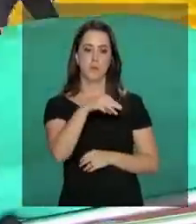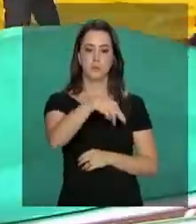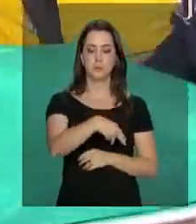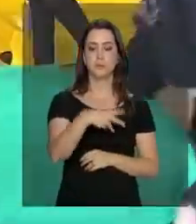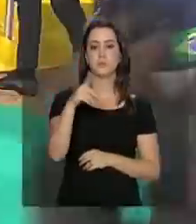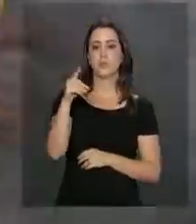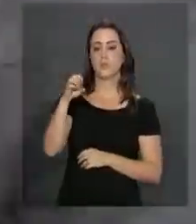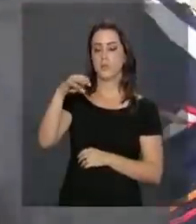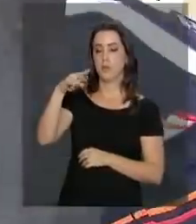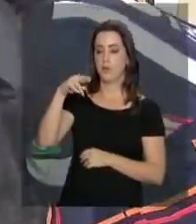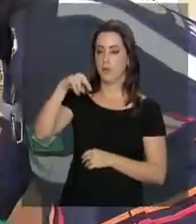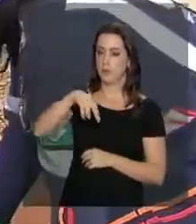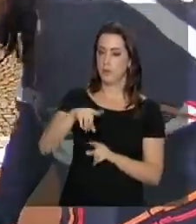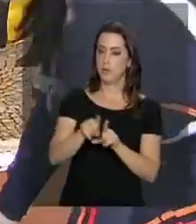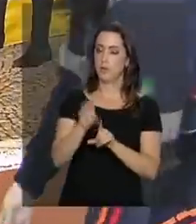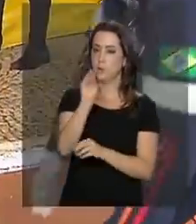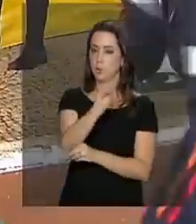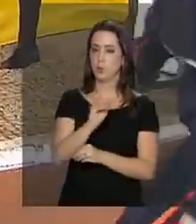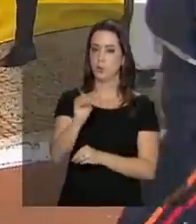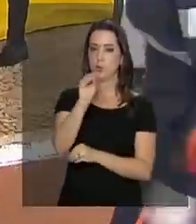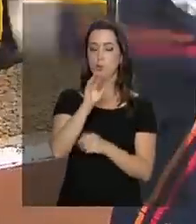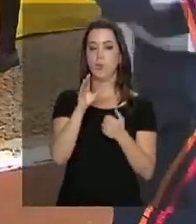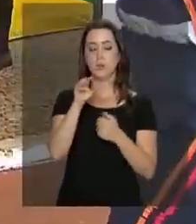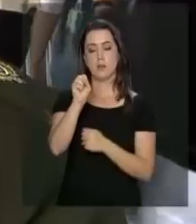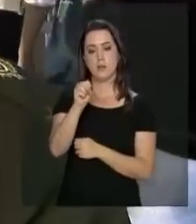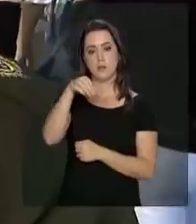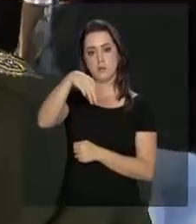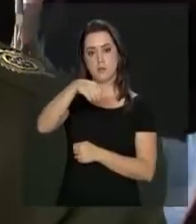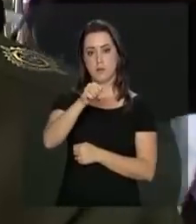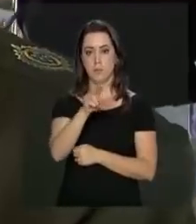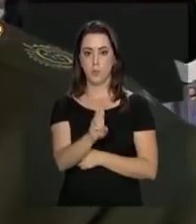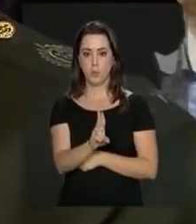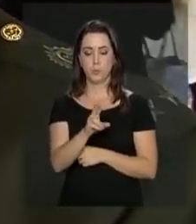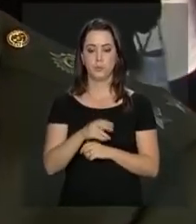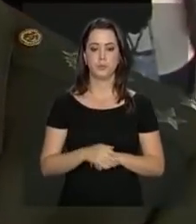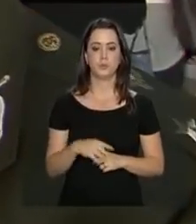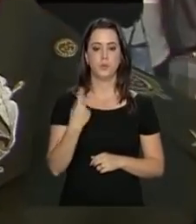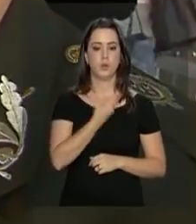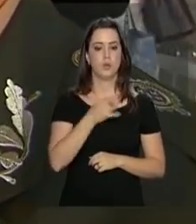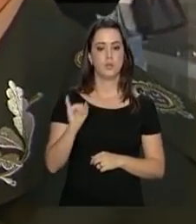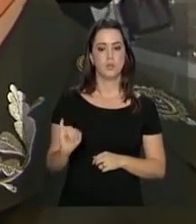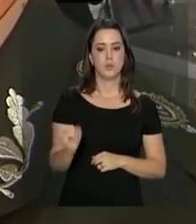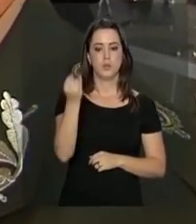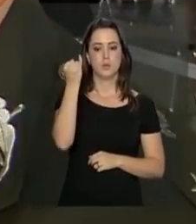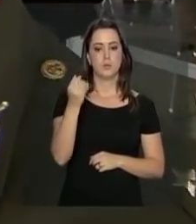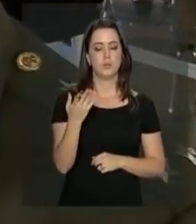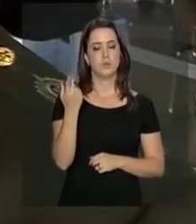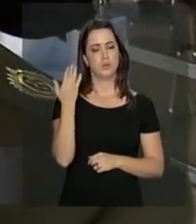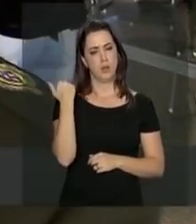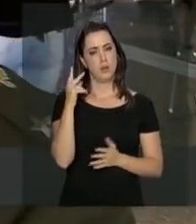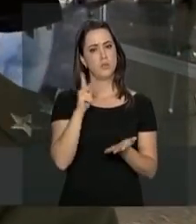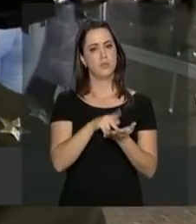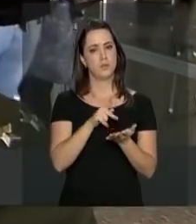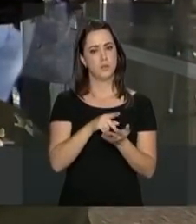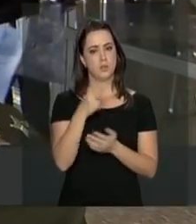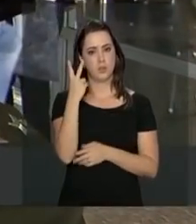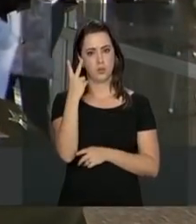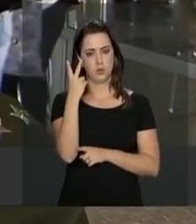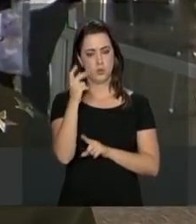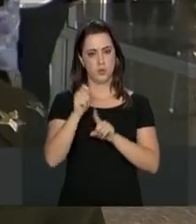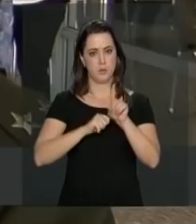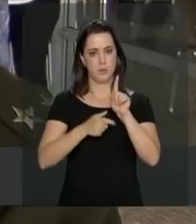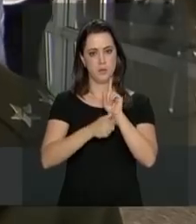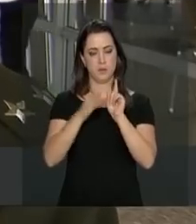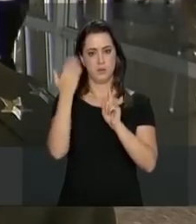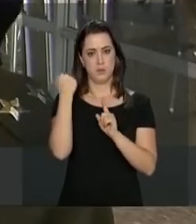do DETRAN e do Serviço de Atendimento Móvel de Urgência. Nós aproveitamos um caso real acontecido há dois meses atrás,